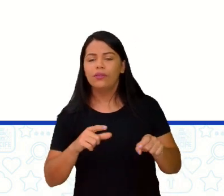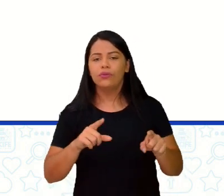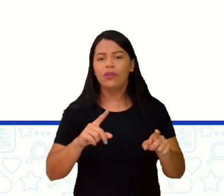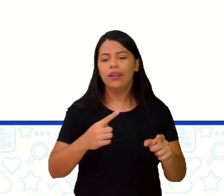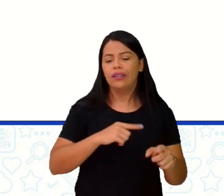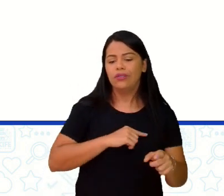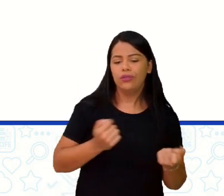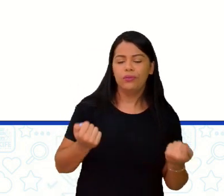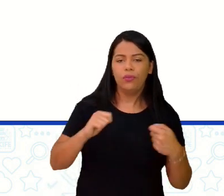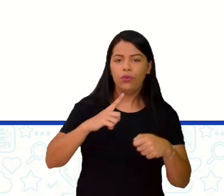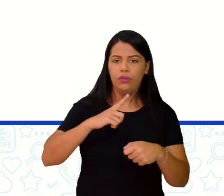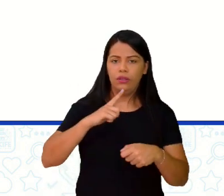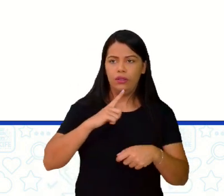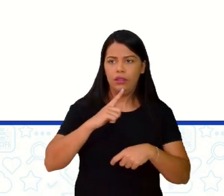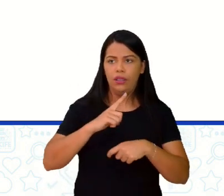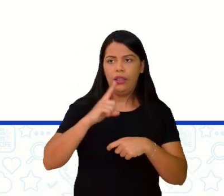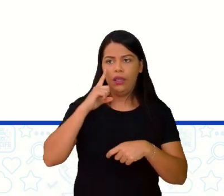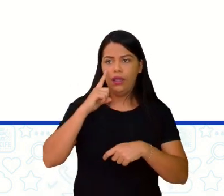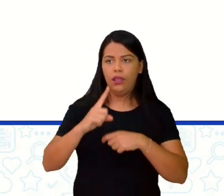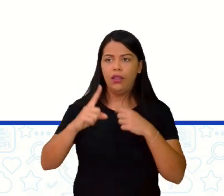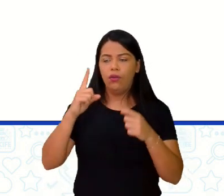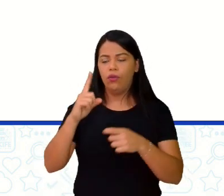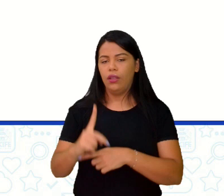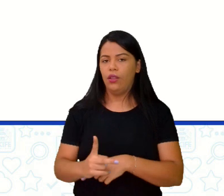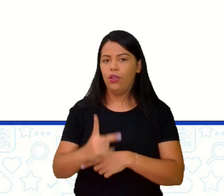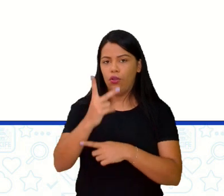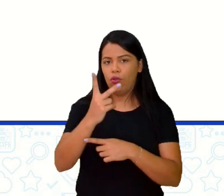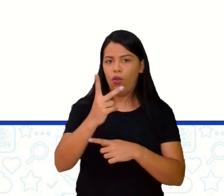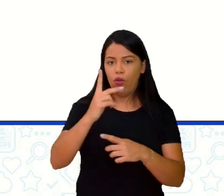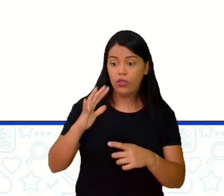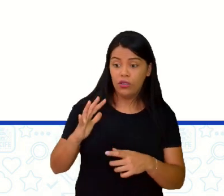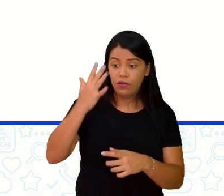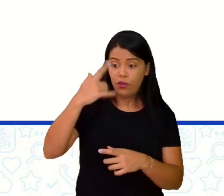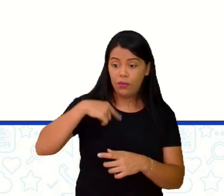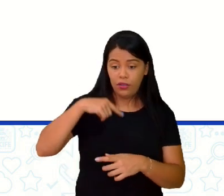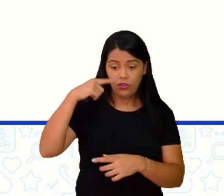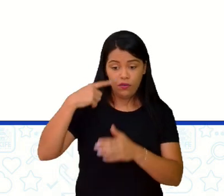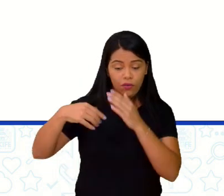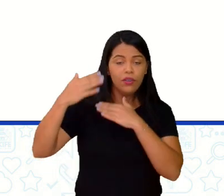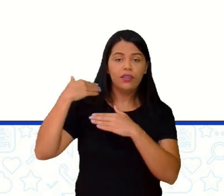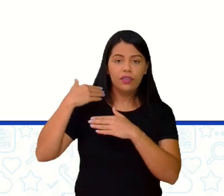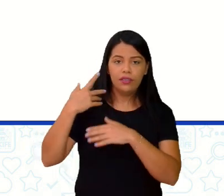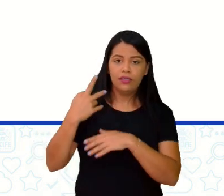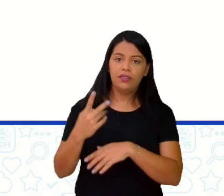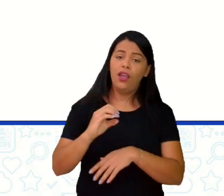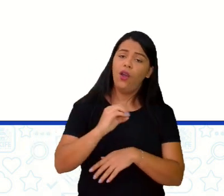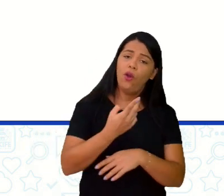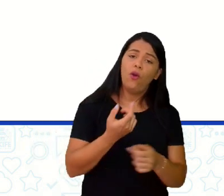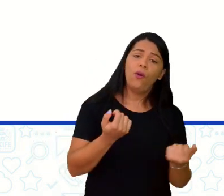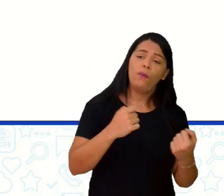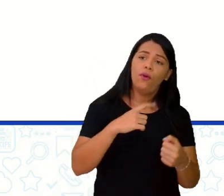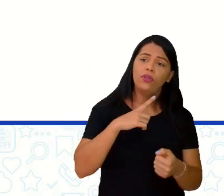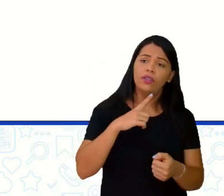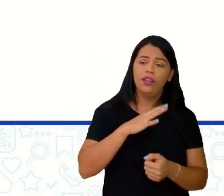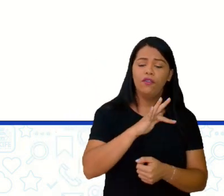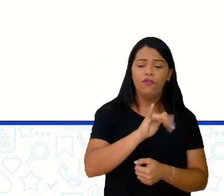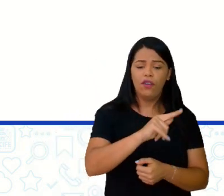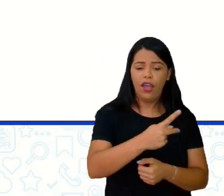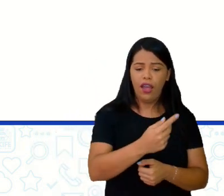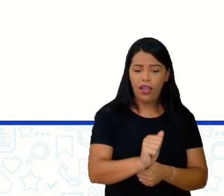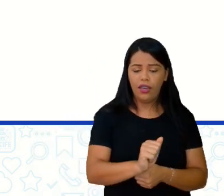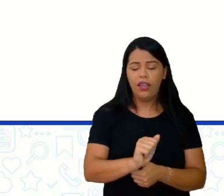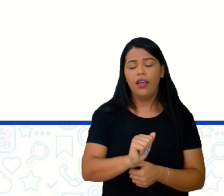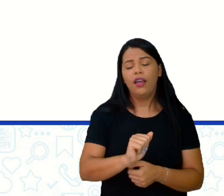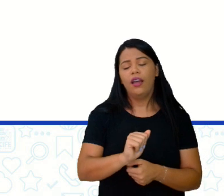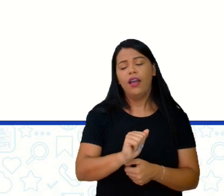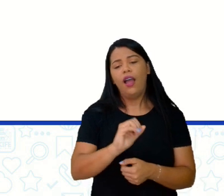pode ter aqui, aqueles dois fenômenos que a gente viu mais atrás. Ou o surgimento de uma falha, ou o